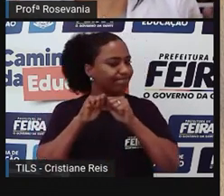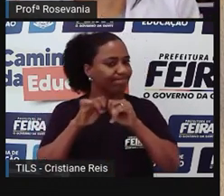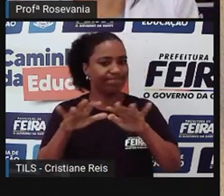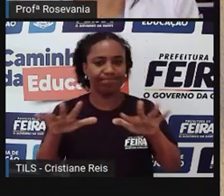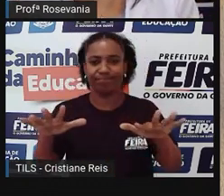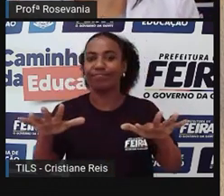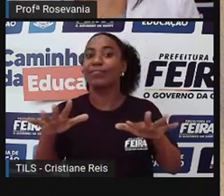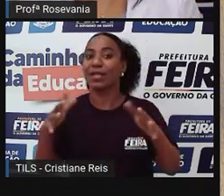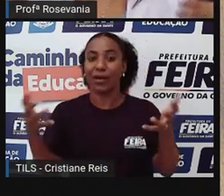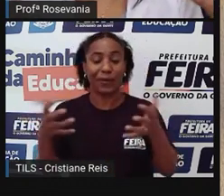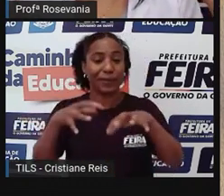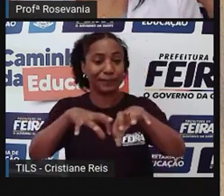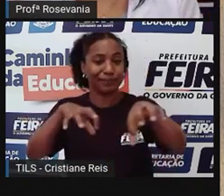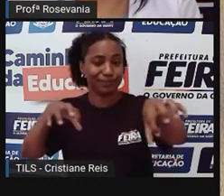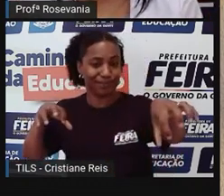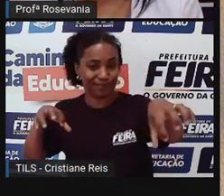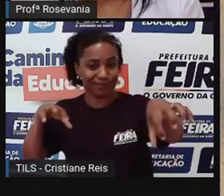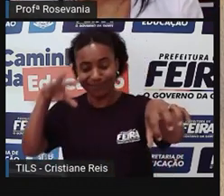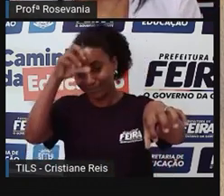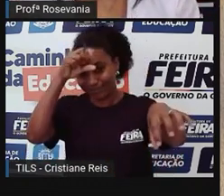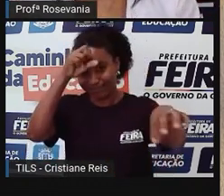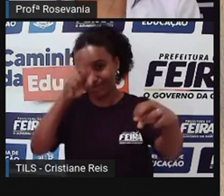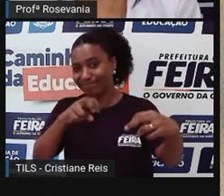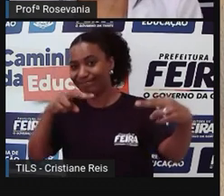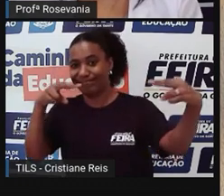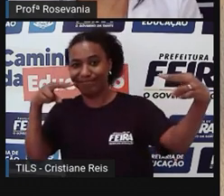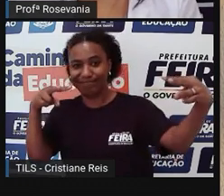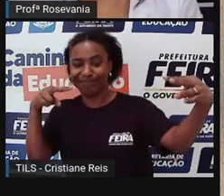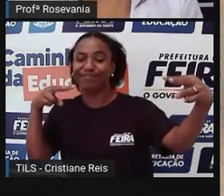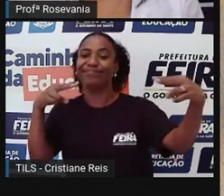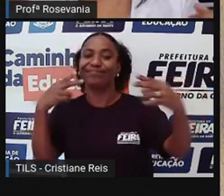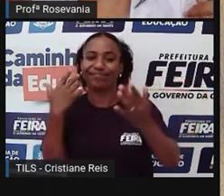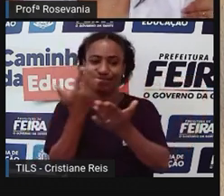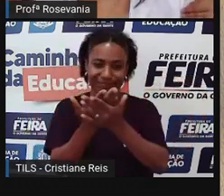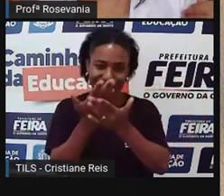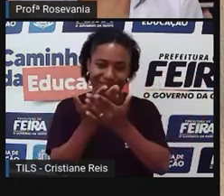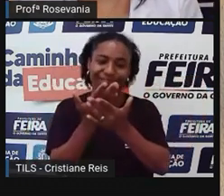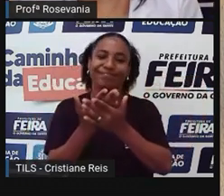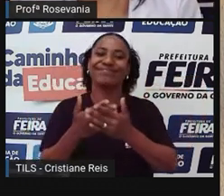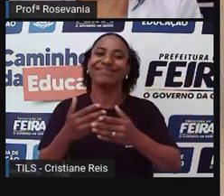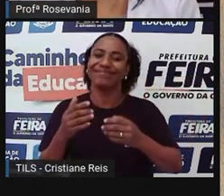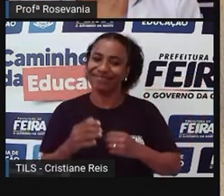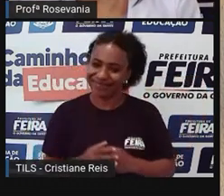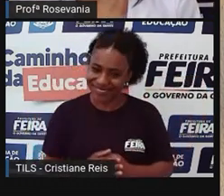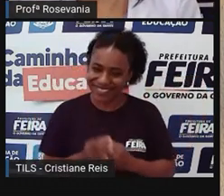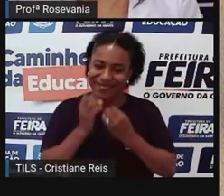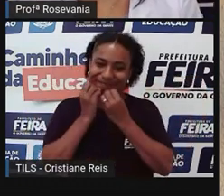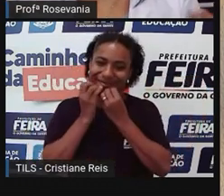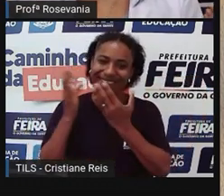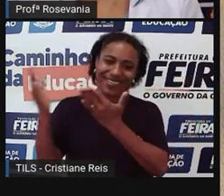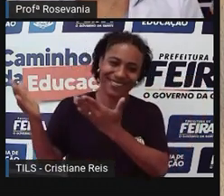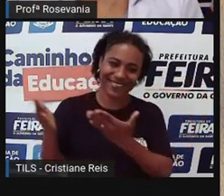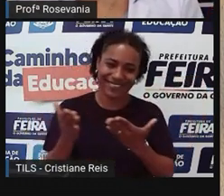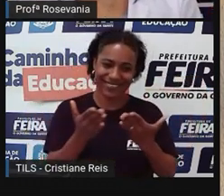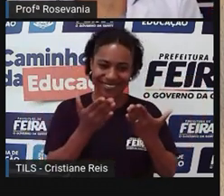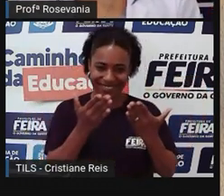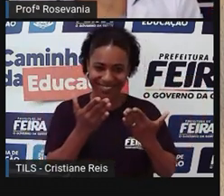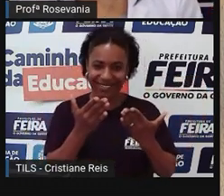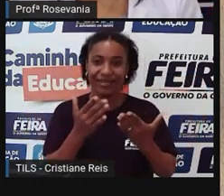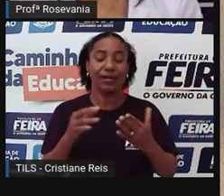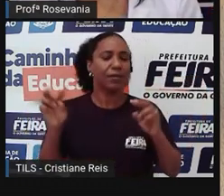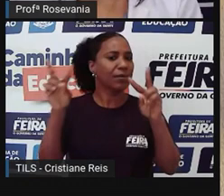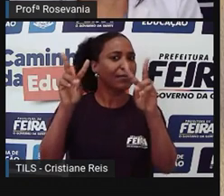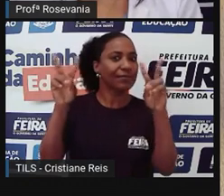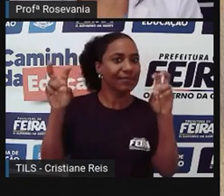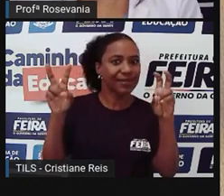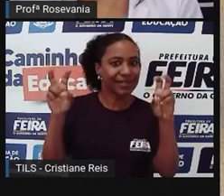remoto, que superaram todos esses desafios, então sejam bem-vindos para esse ano. E a mensagem que